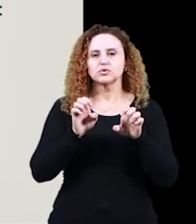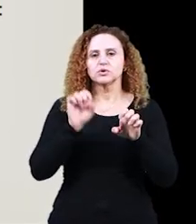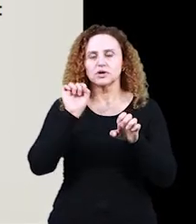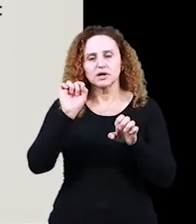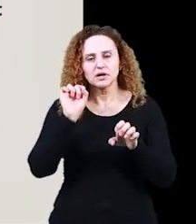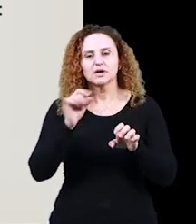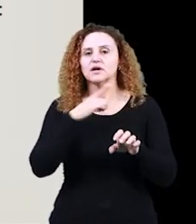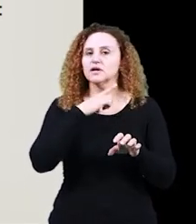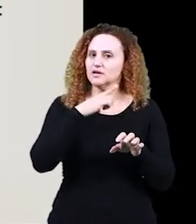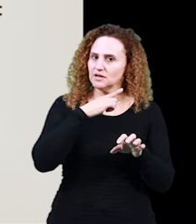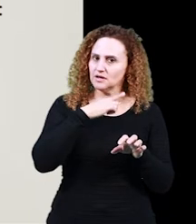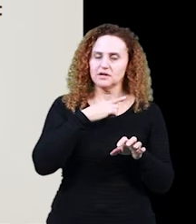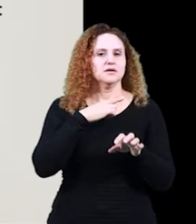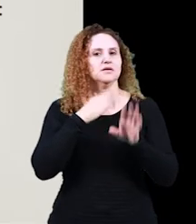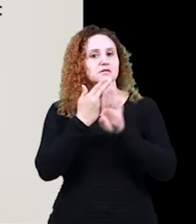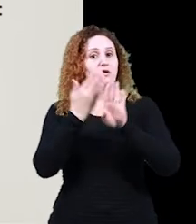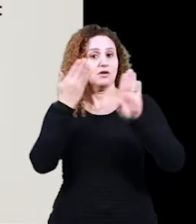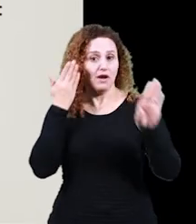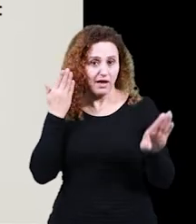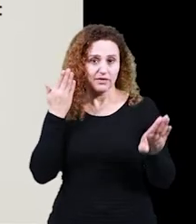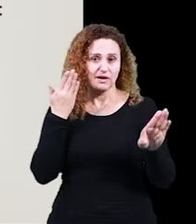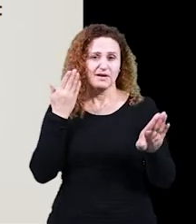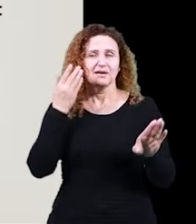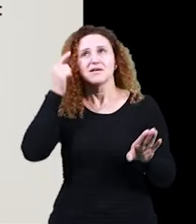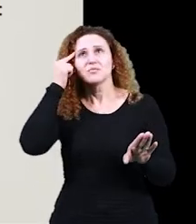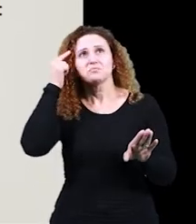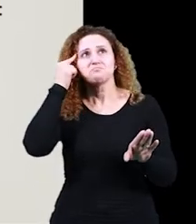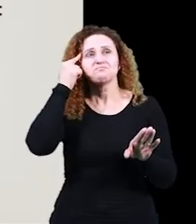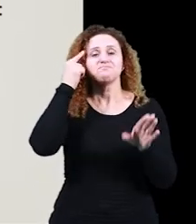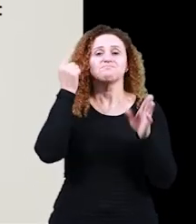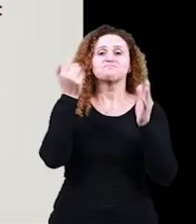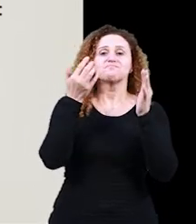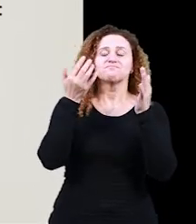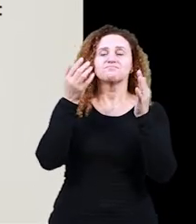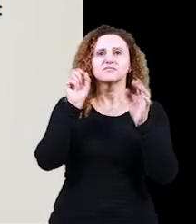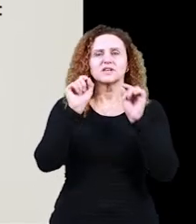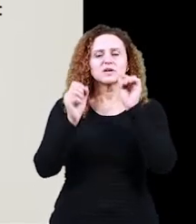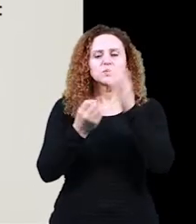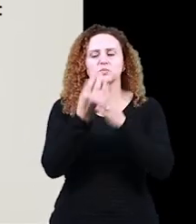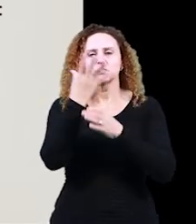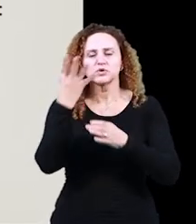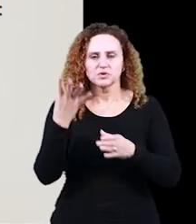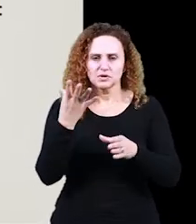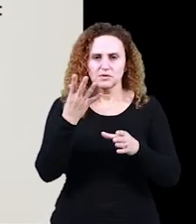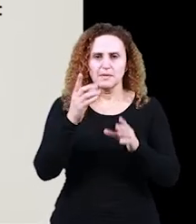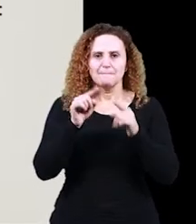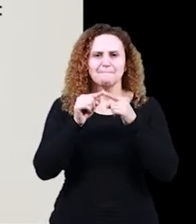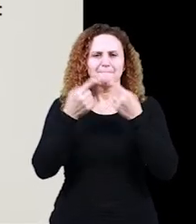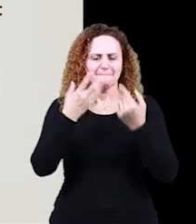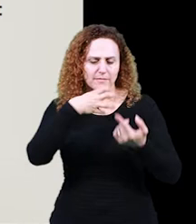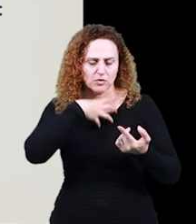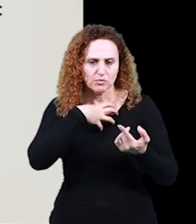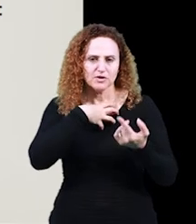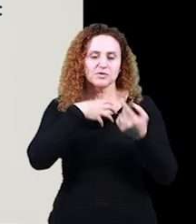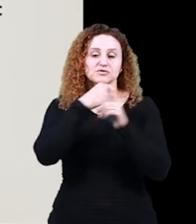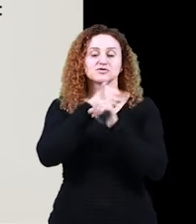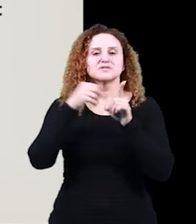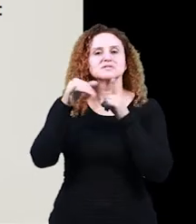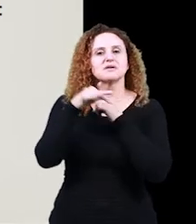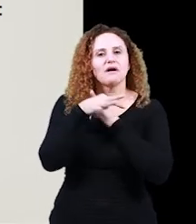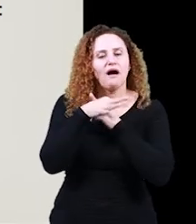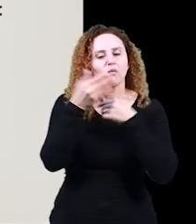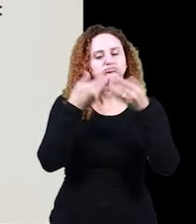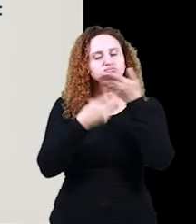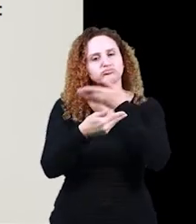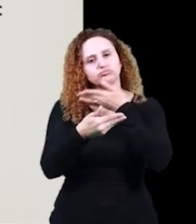nem pela enunciação monológica isolada ou pelo ato psicofísico de sua produção, mas pelo fenômeno social da interação